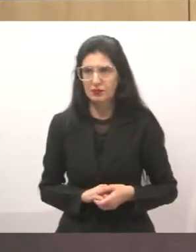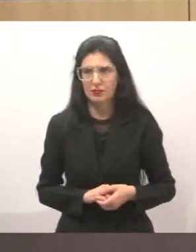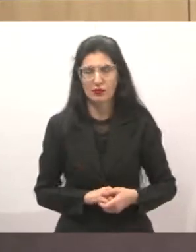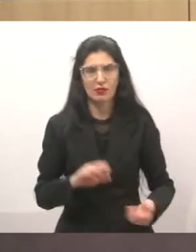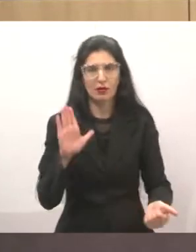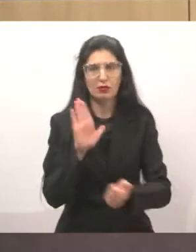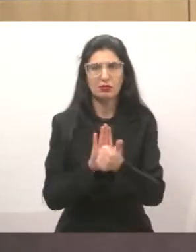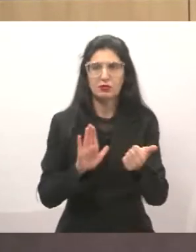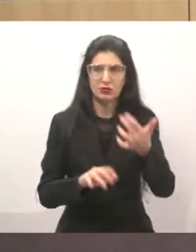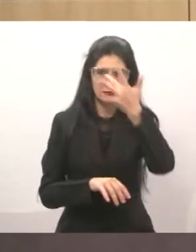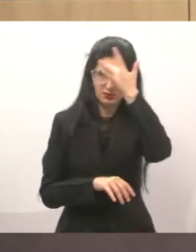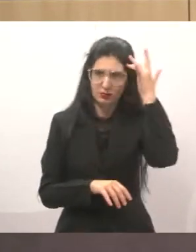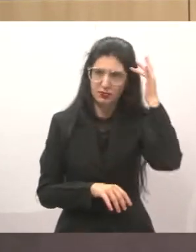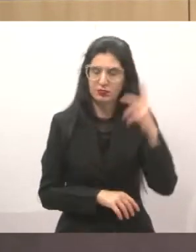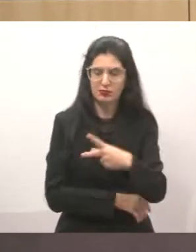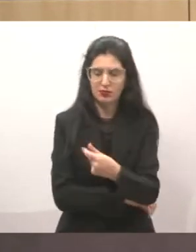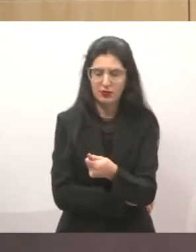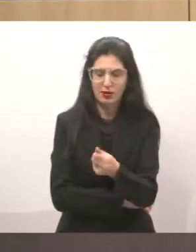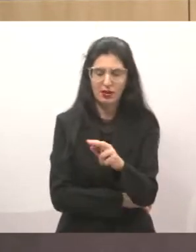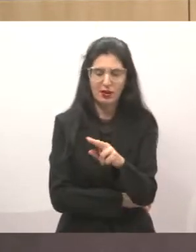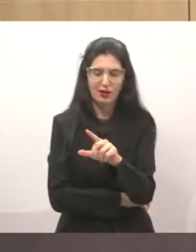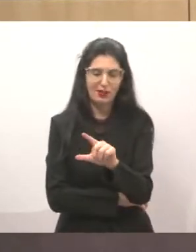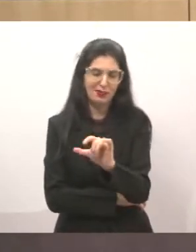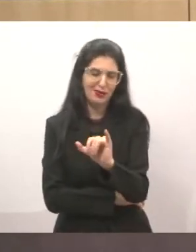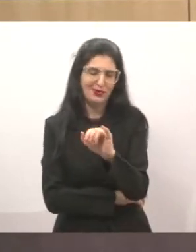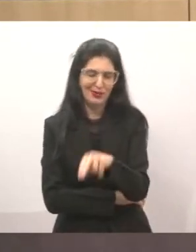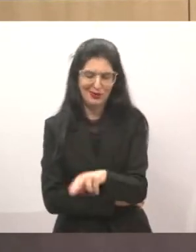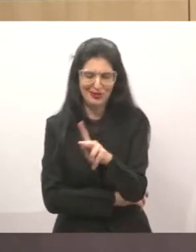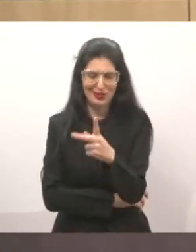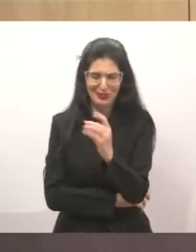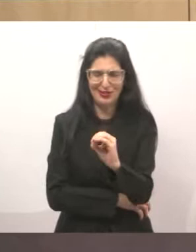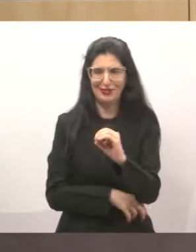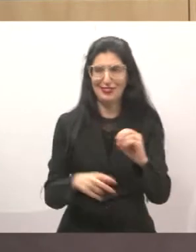Primeiro orador, Paulinho dos Condutores.